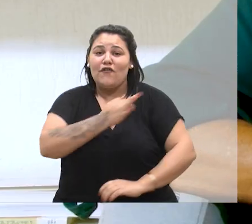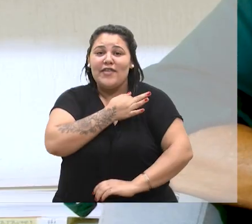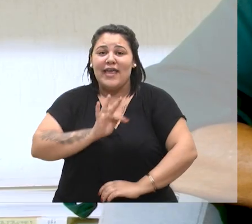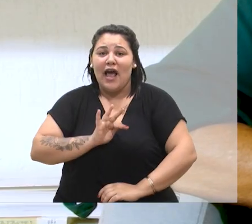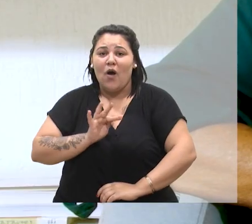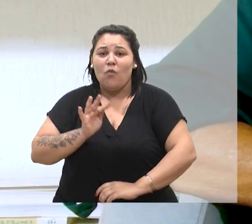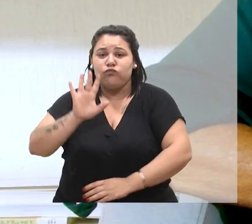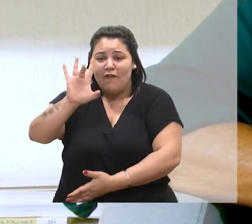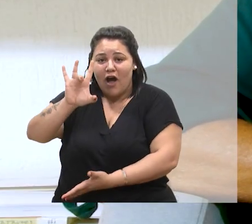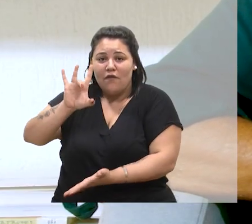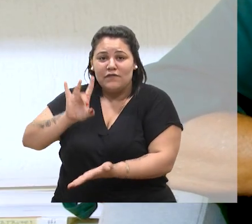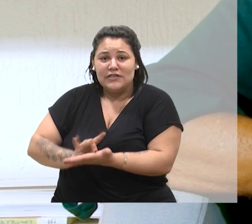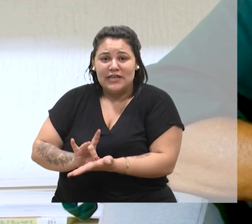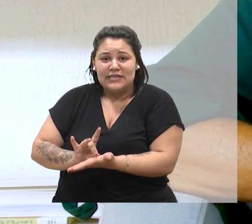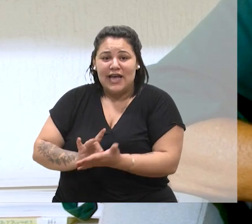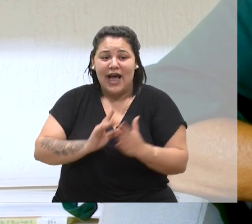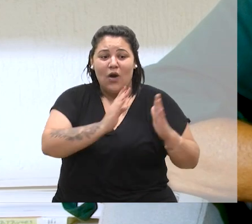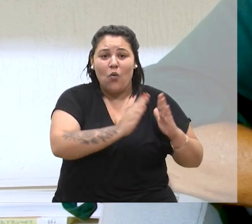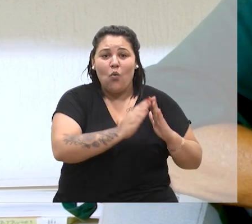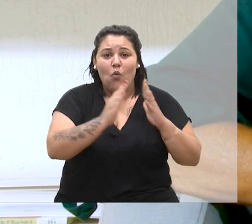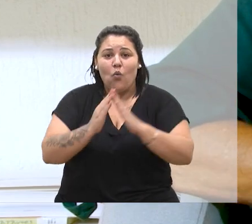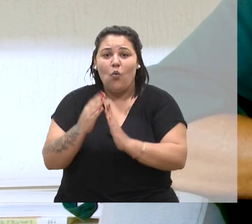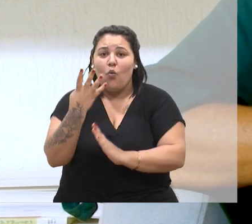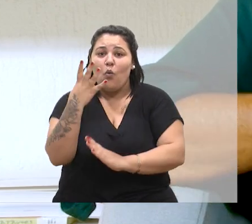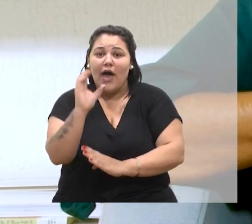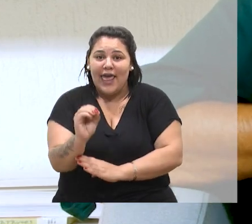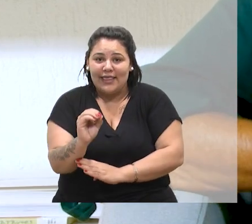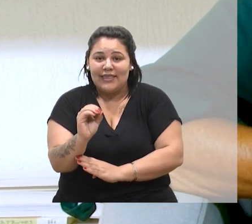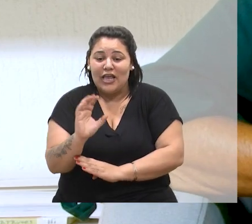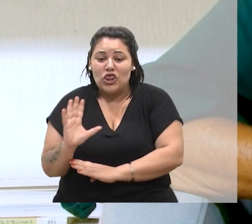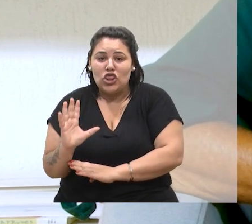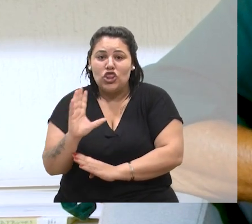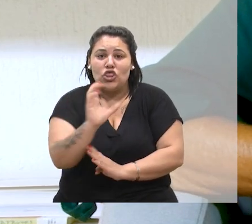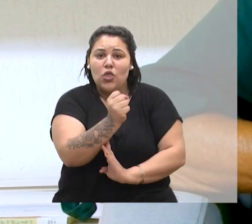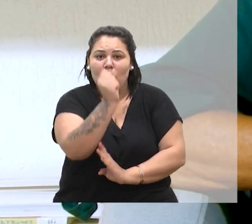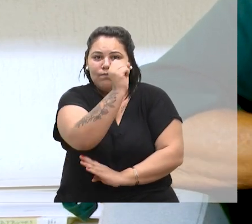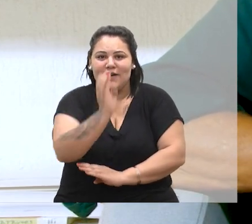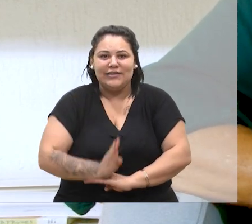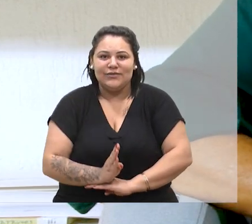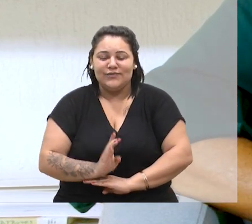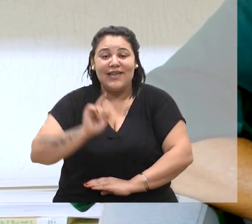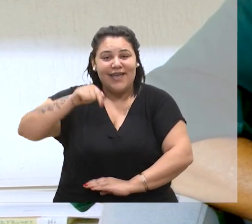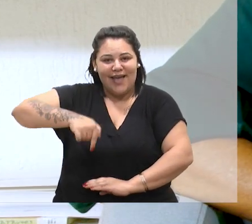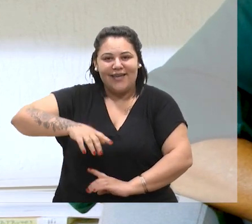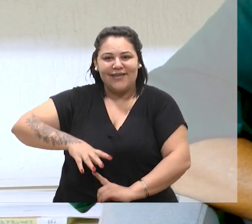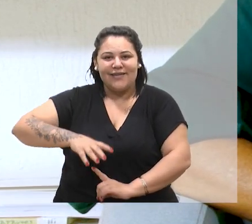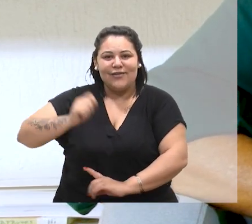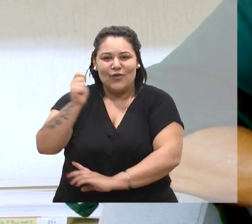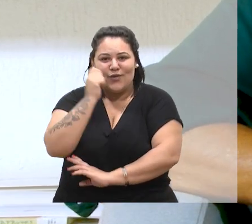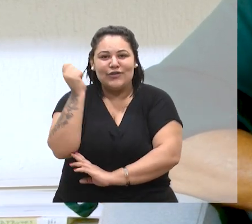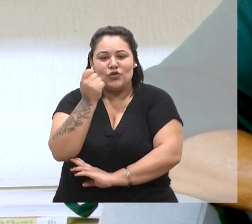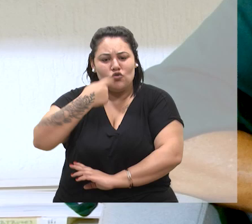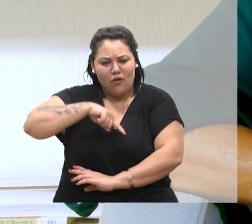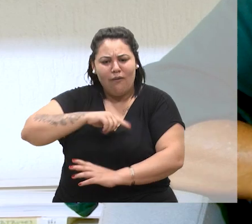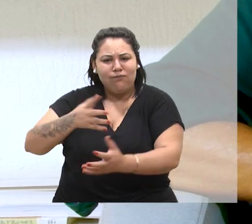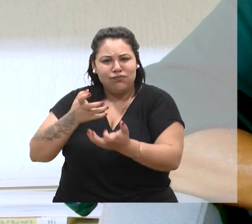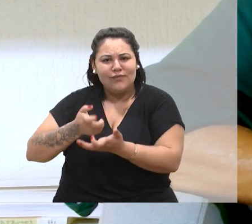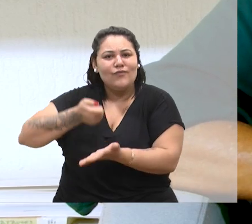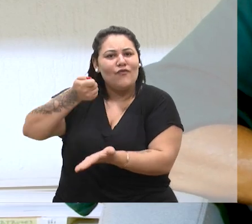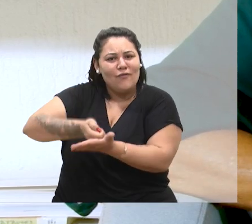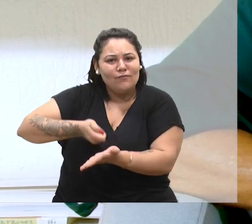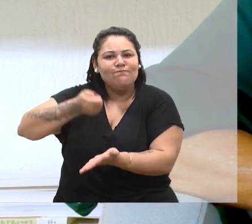que vai implementar 40 casas em todo o país e aqui no Rio Grande do Sul nós queremos,